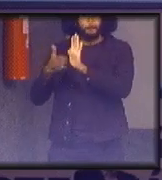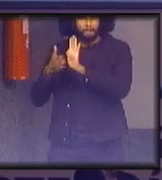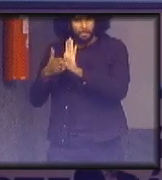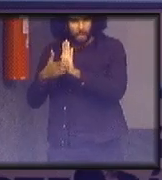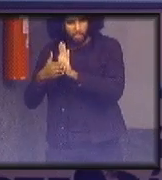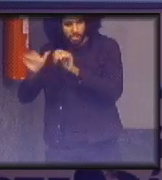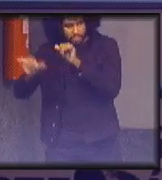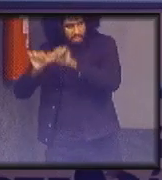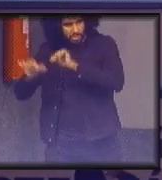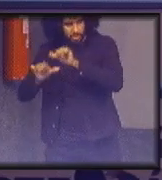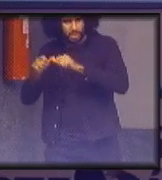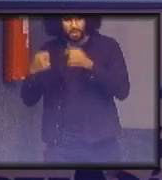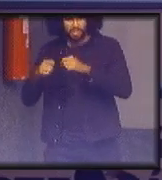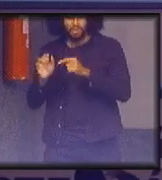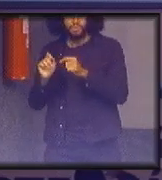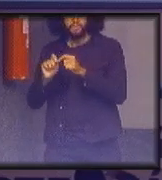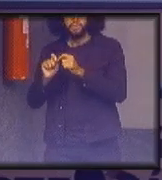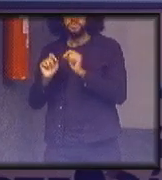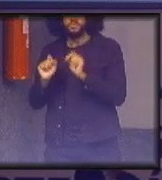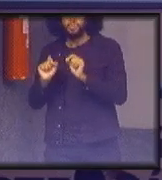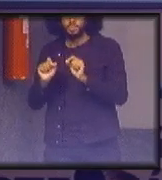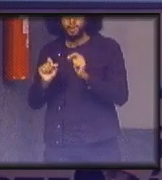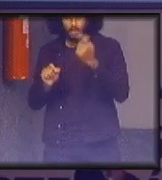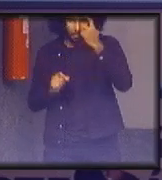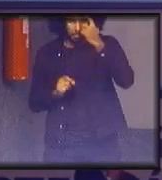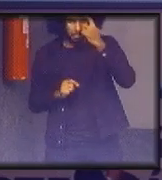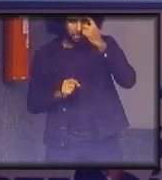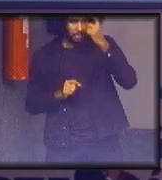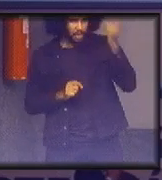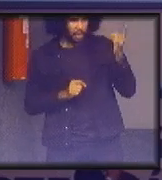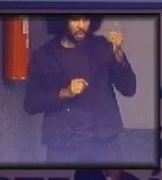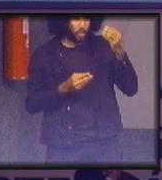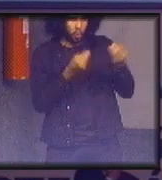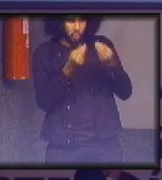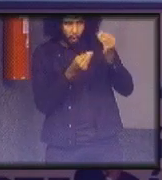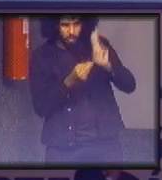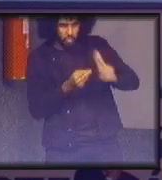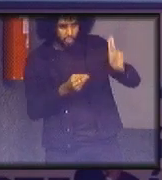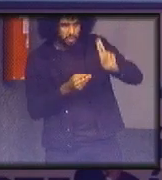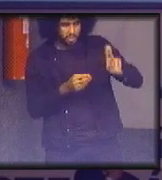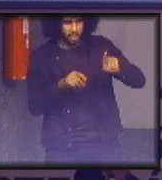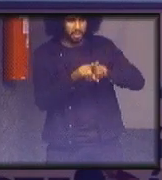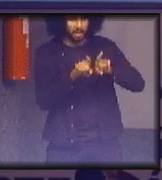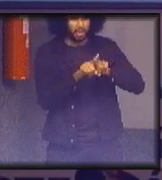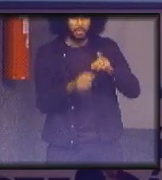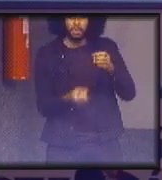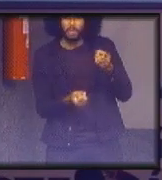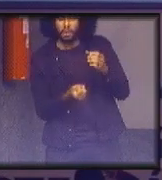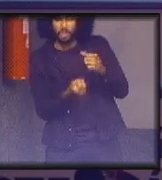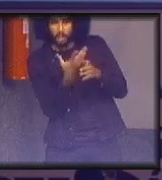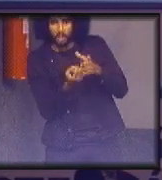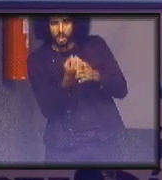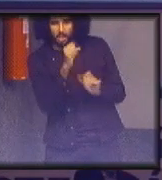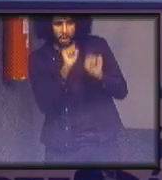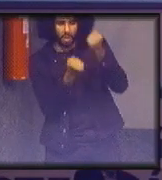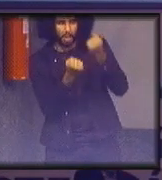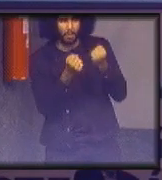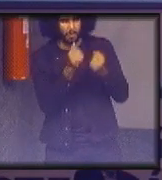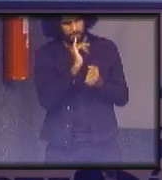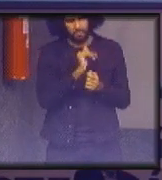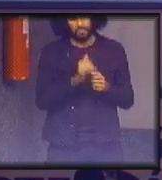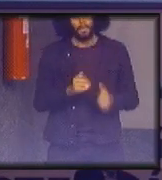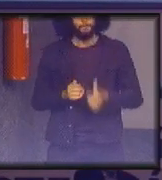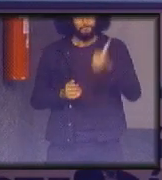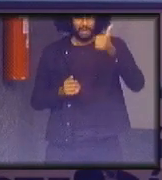modificação eu tenho que fazer o que eu tenho que pensar em termos de consumo e produção qual que o primeiro passo planejar